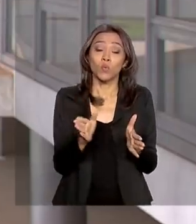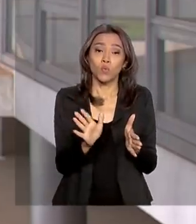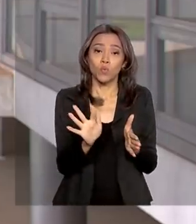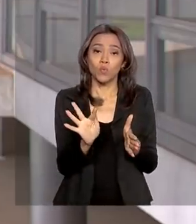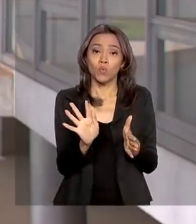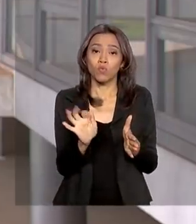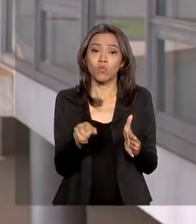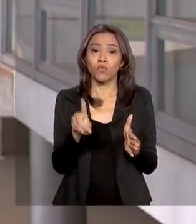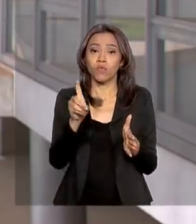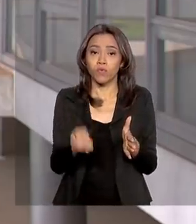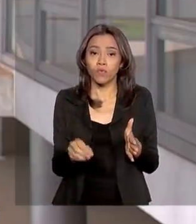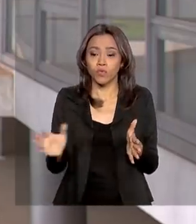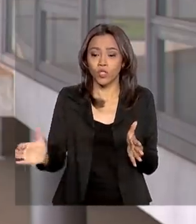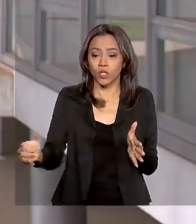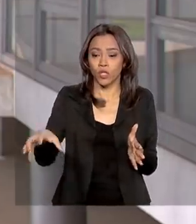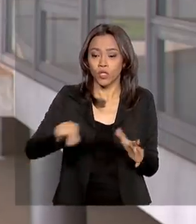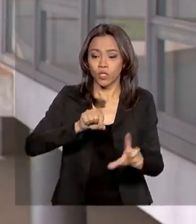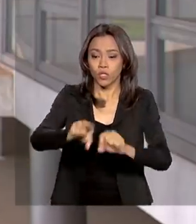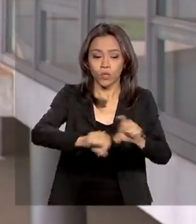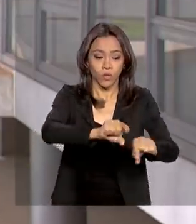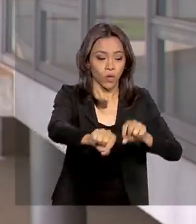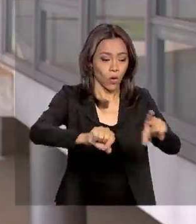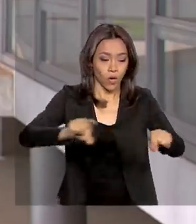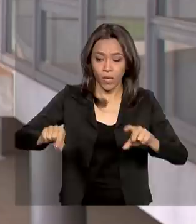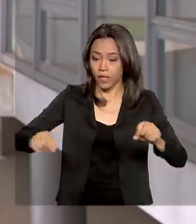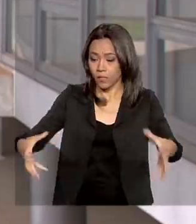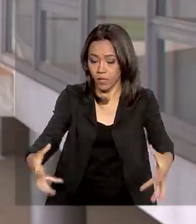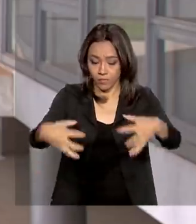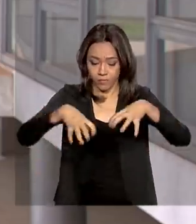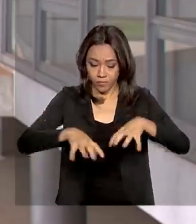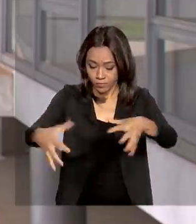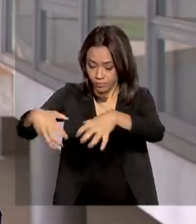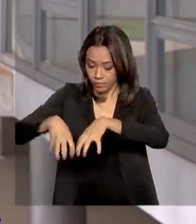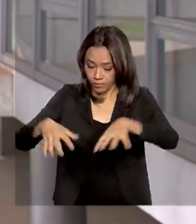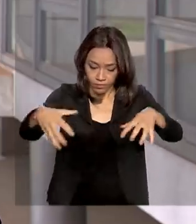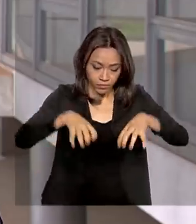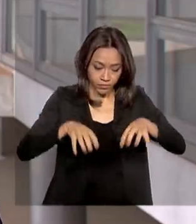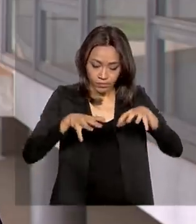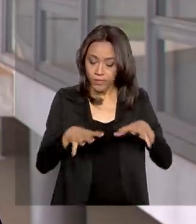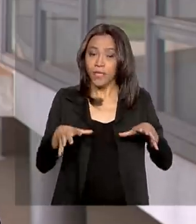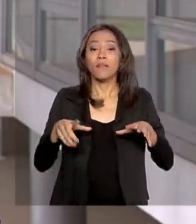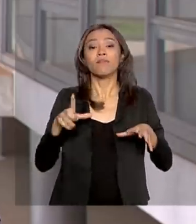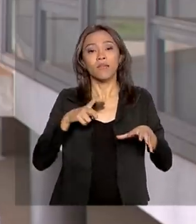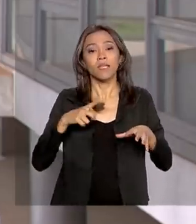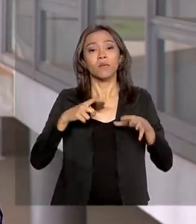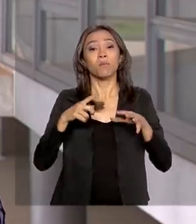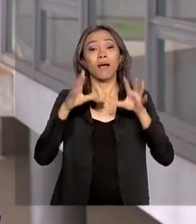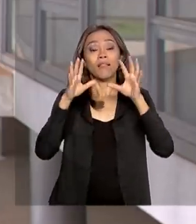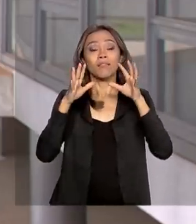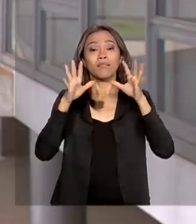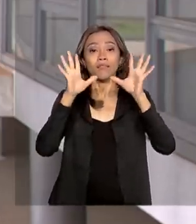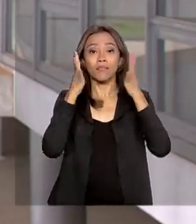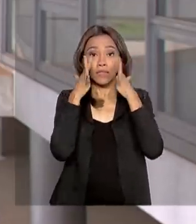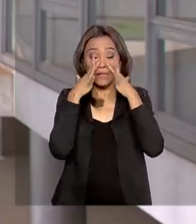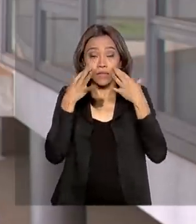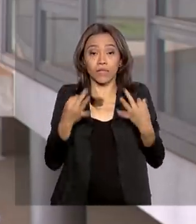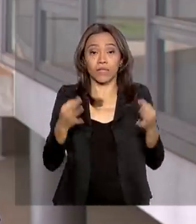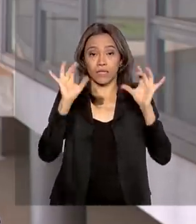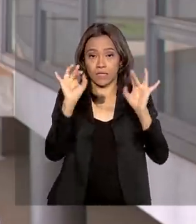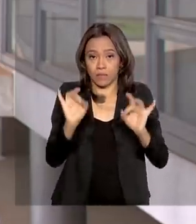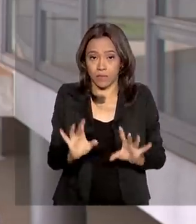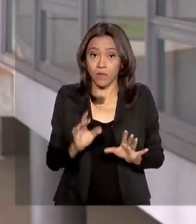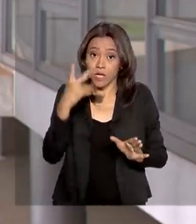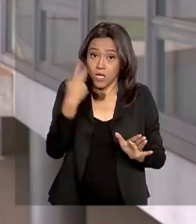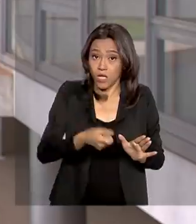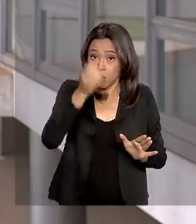o saneamento básico como uma das medidas prioritárias que vão receber aí uma atenção especial. E no Brasil, os dados